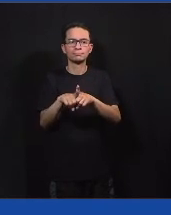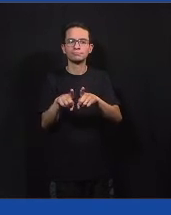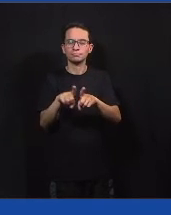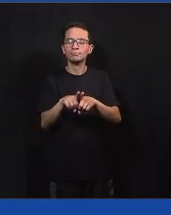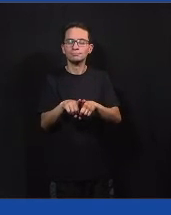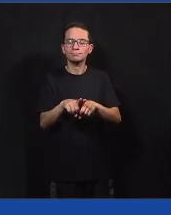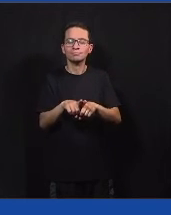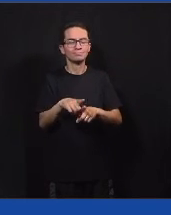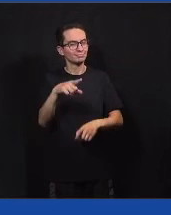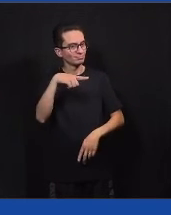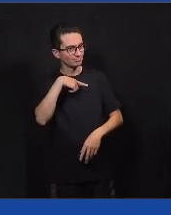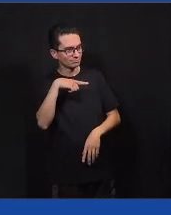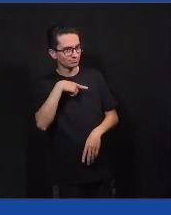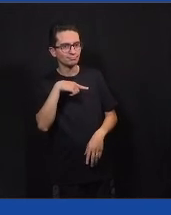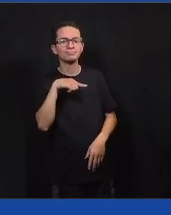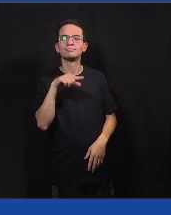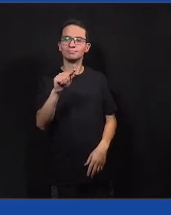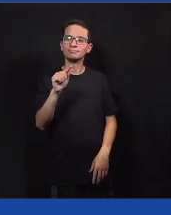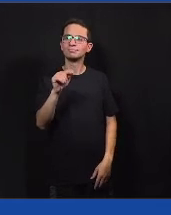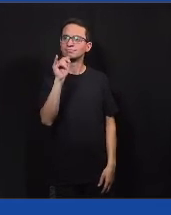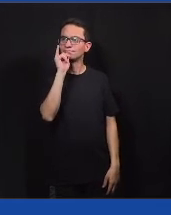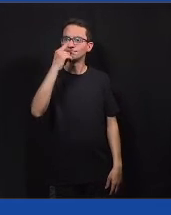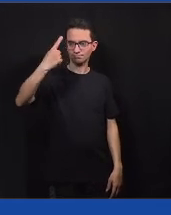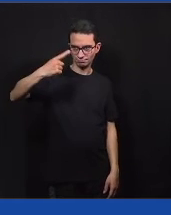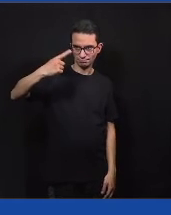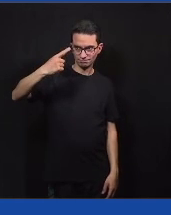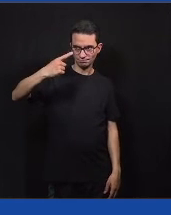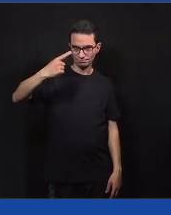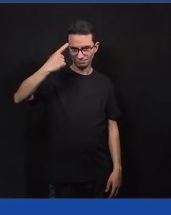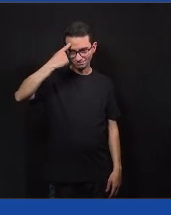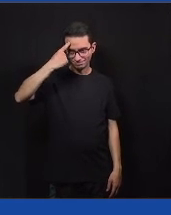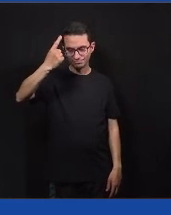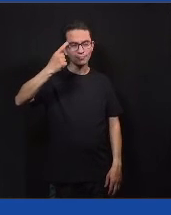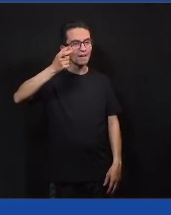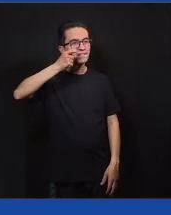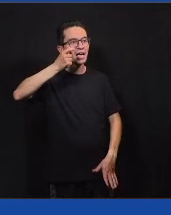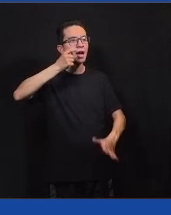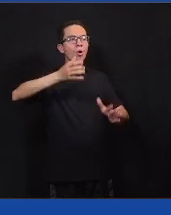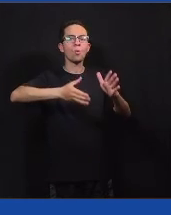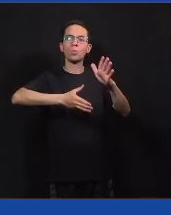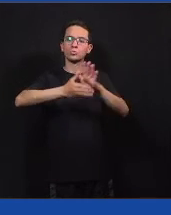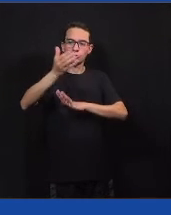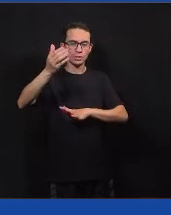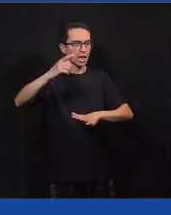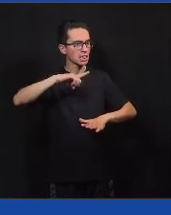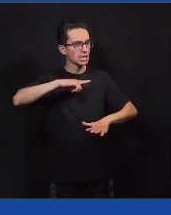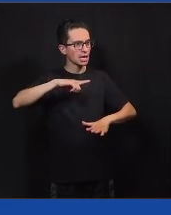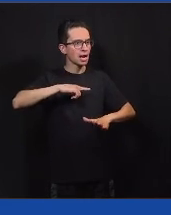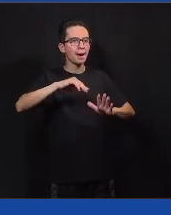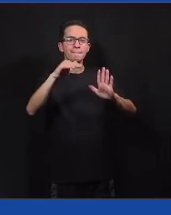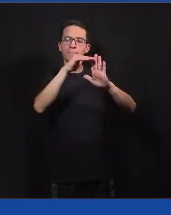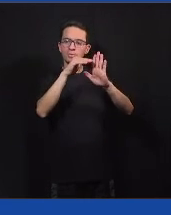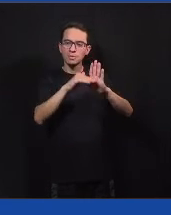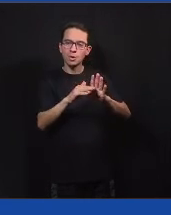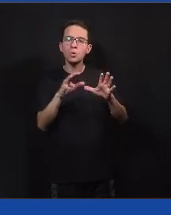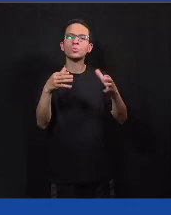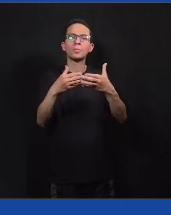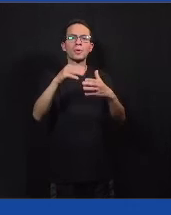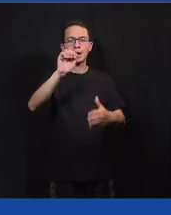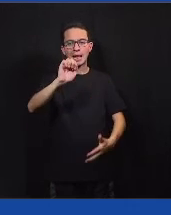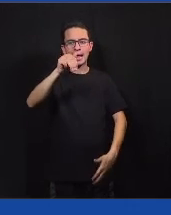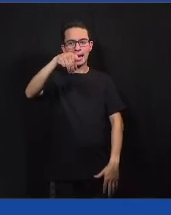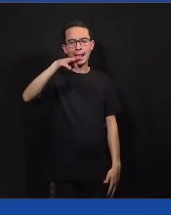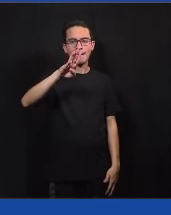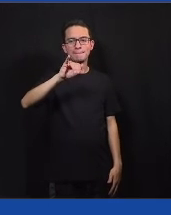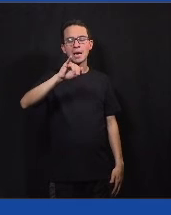falar disso, que é, desde a primeira edição a gente lança junto com a consulta um pouco depois, na verdade, um programa de embaixadores onde a